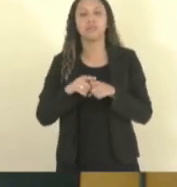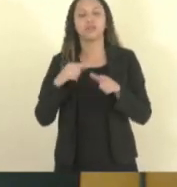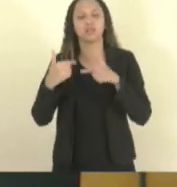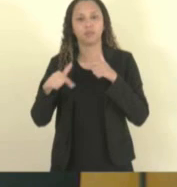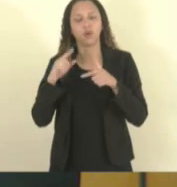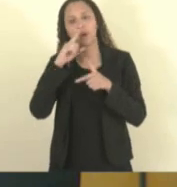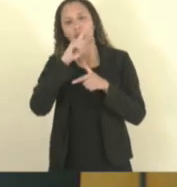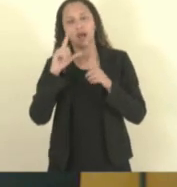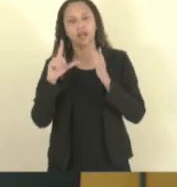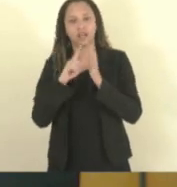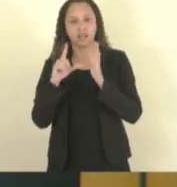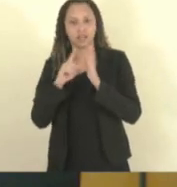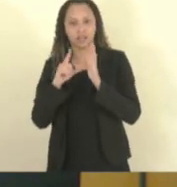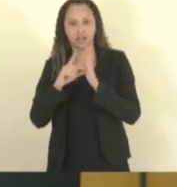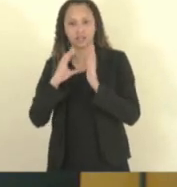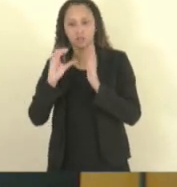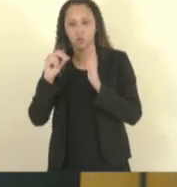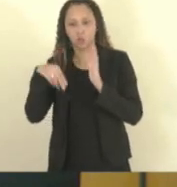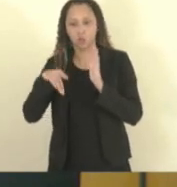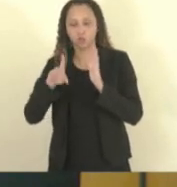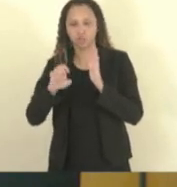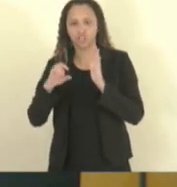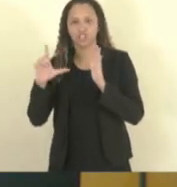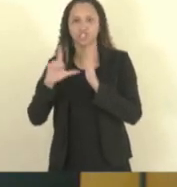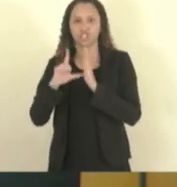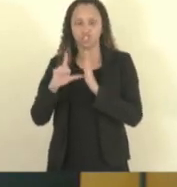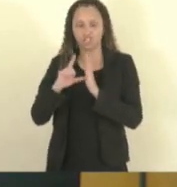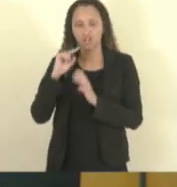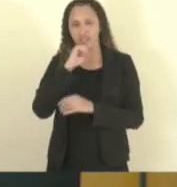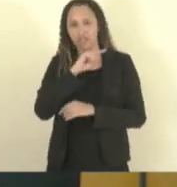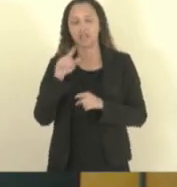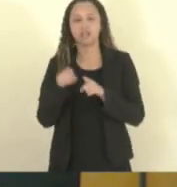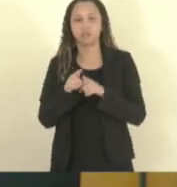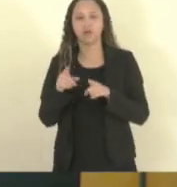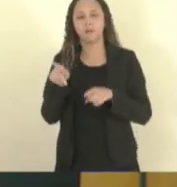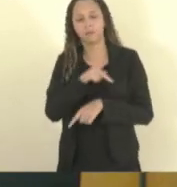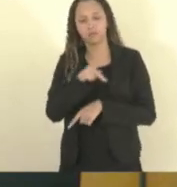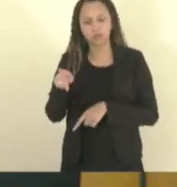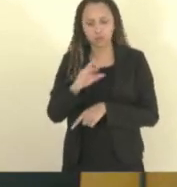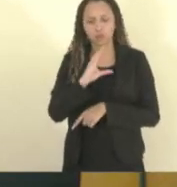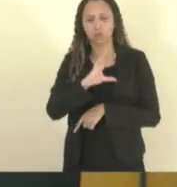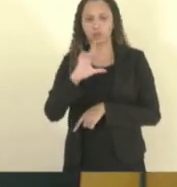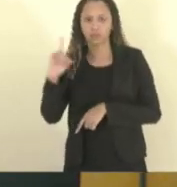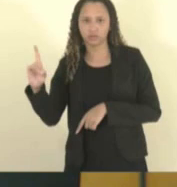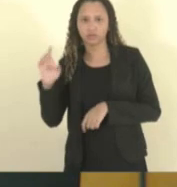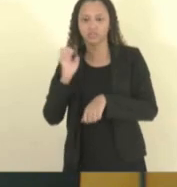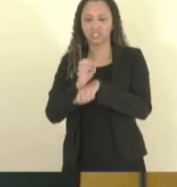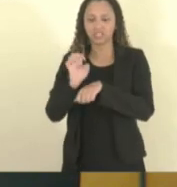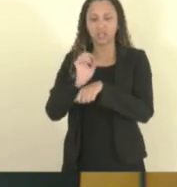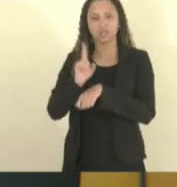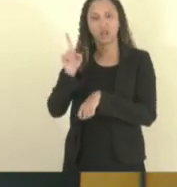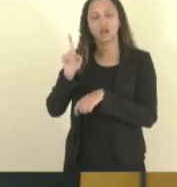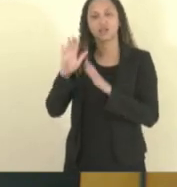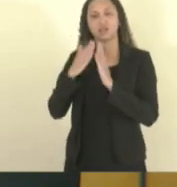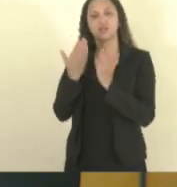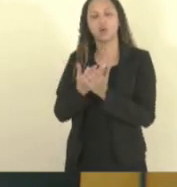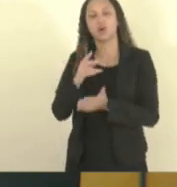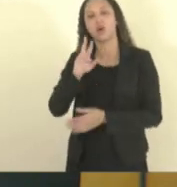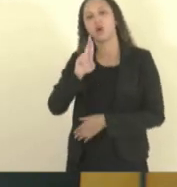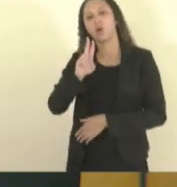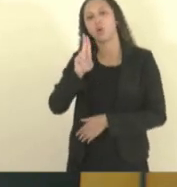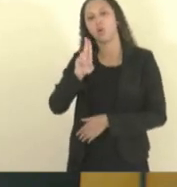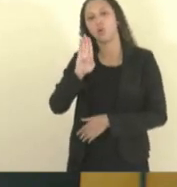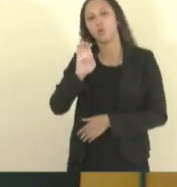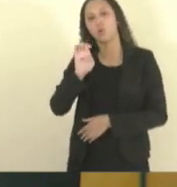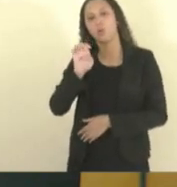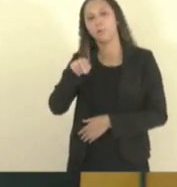posteriormente, atuando como professora e coordenadora de estádio no Colégio Rubens Rangel, todos em Colatina.